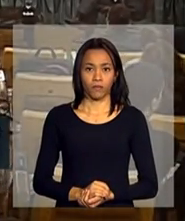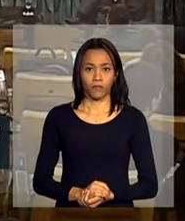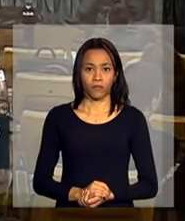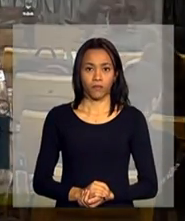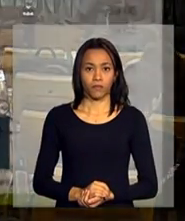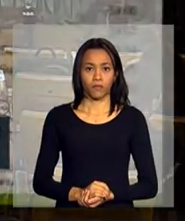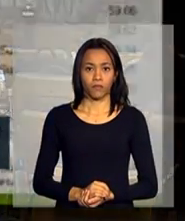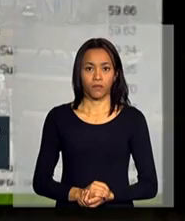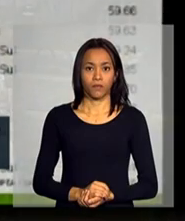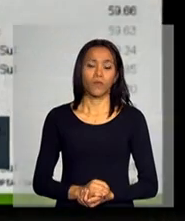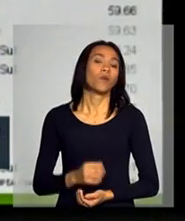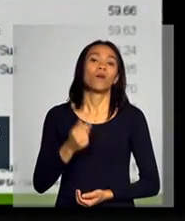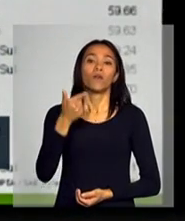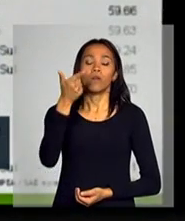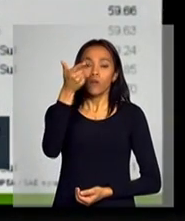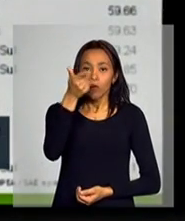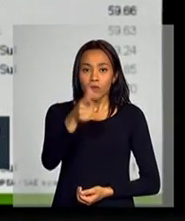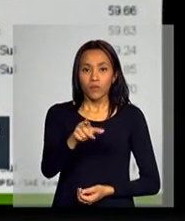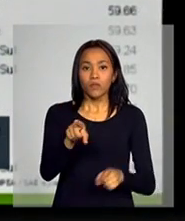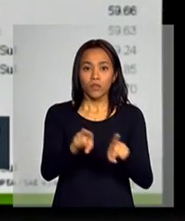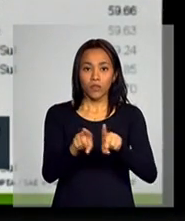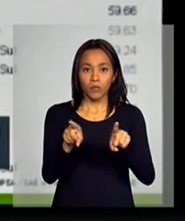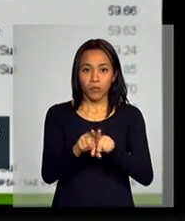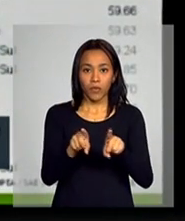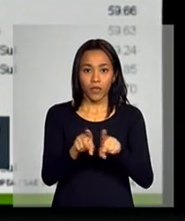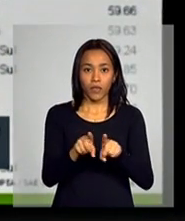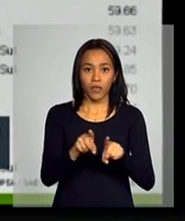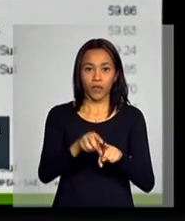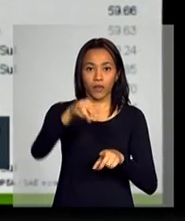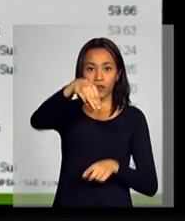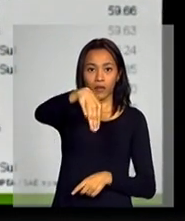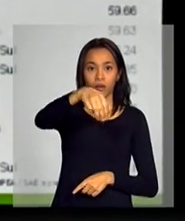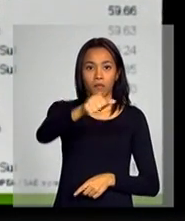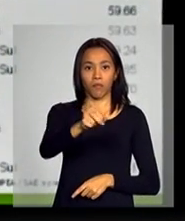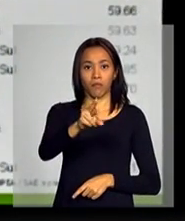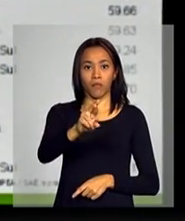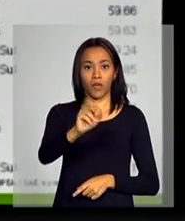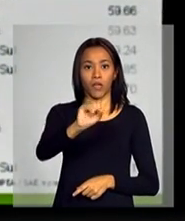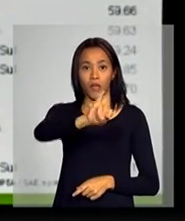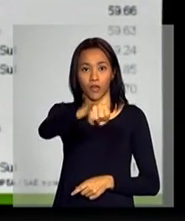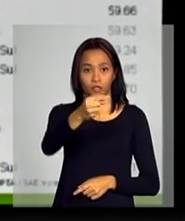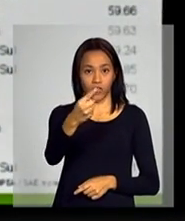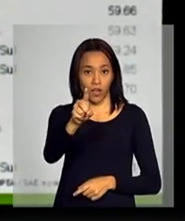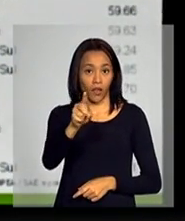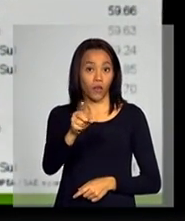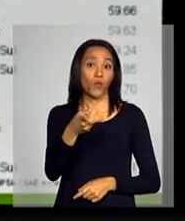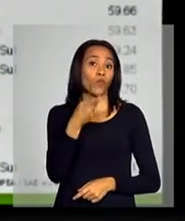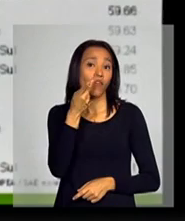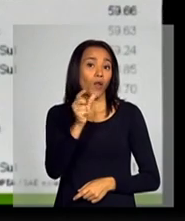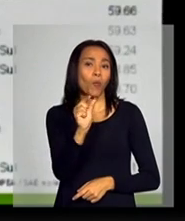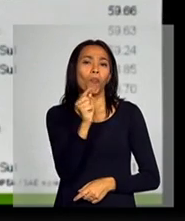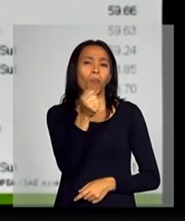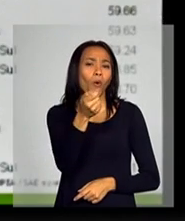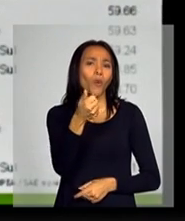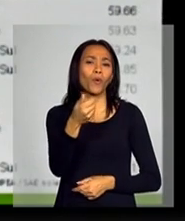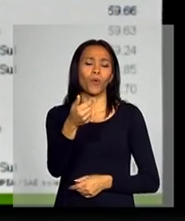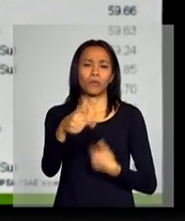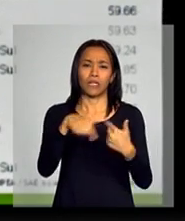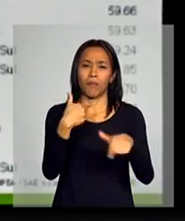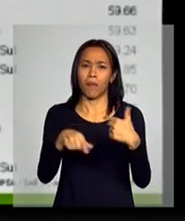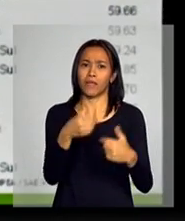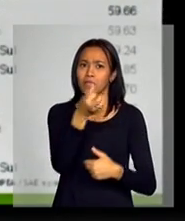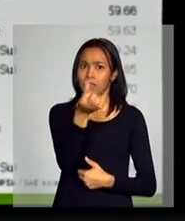Contra o nome, Marajá do Sena sugere pouco trabalho, mas, na verdade, 68 horas